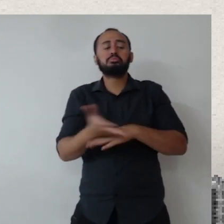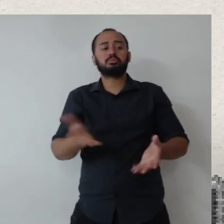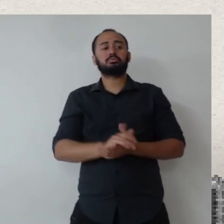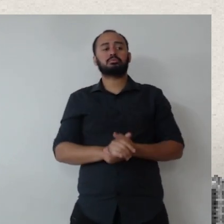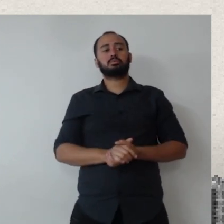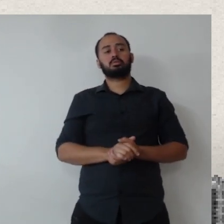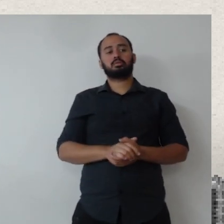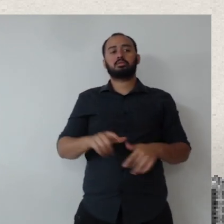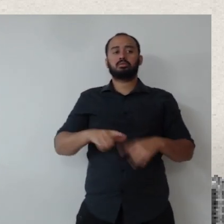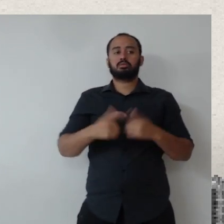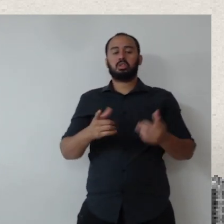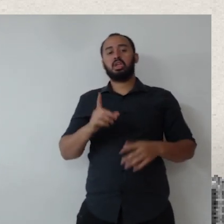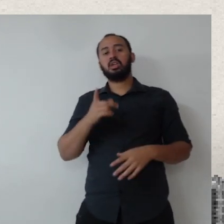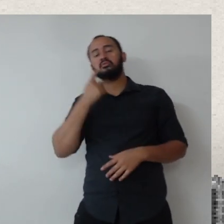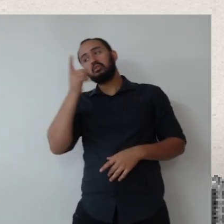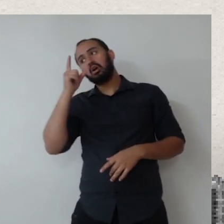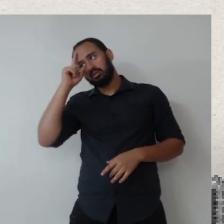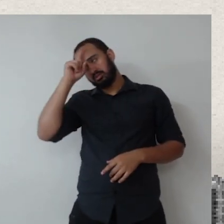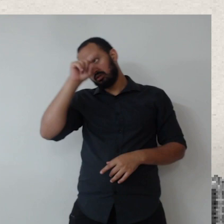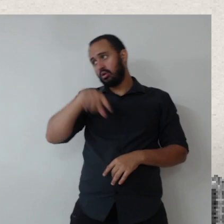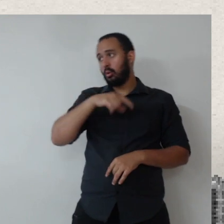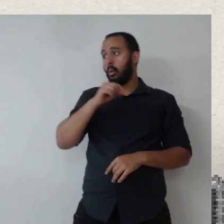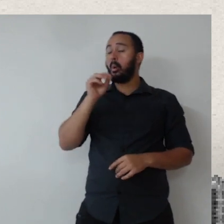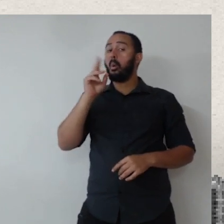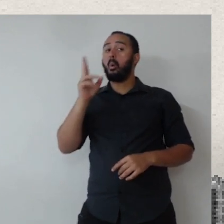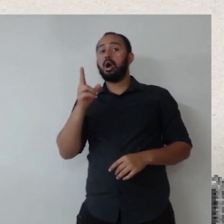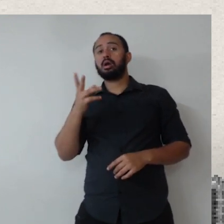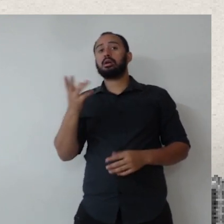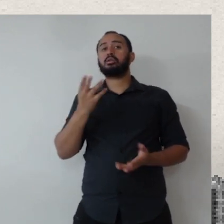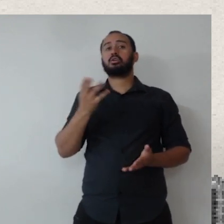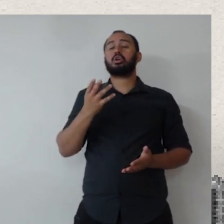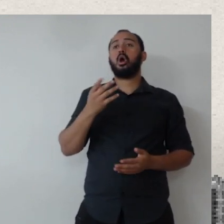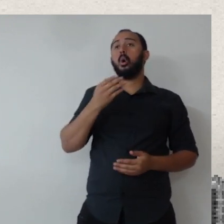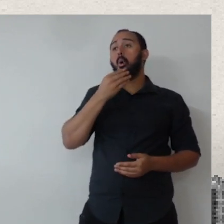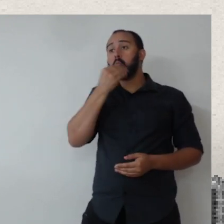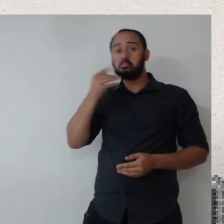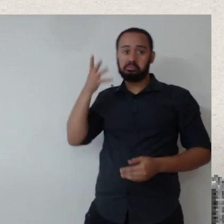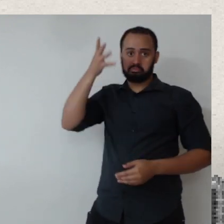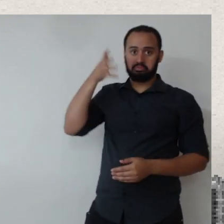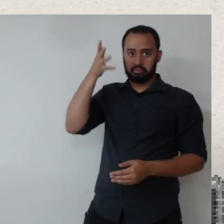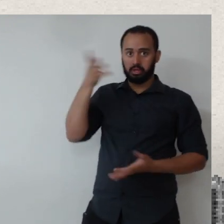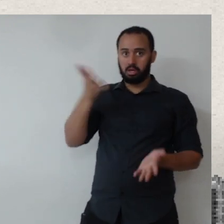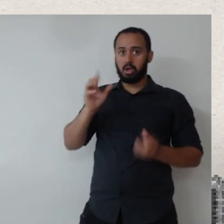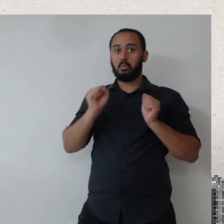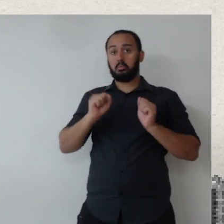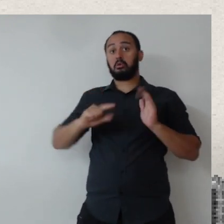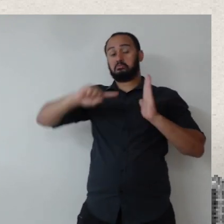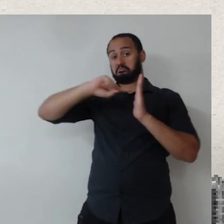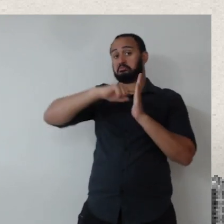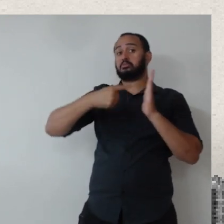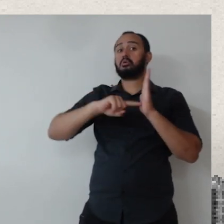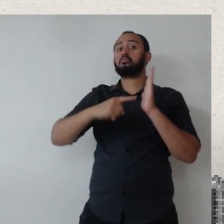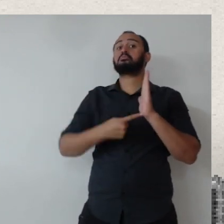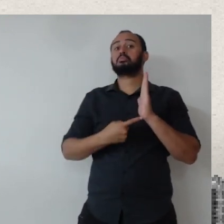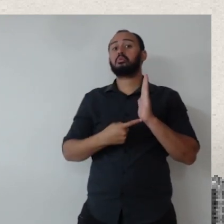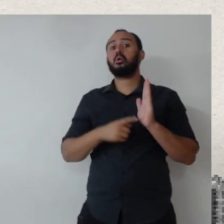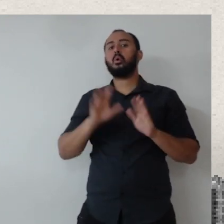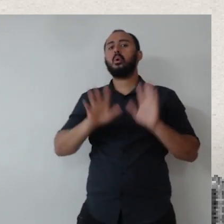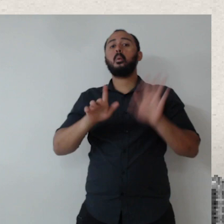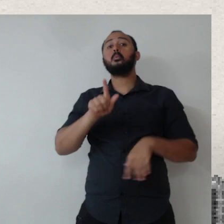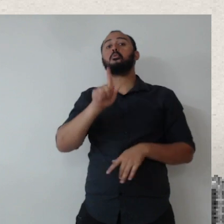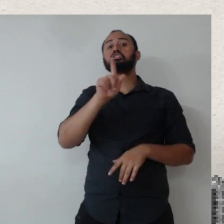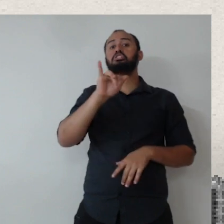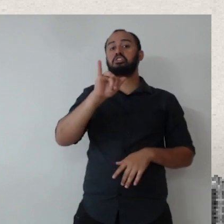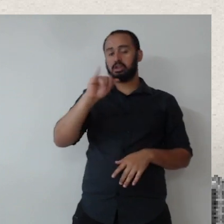dificuldade, um desabafo, ou se você quer que o Renato, se puder, Renato, pontuar alguns manuais,